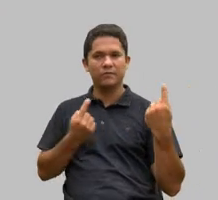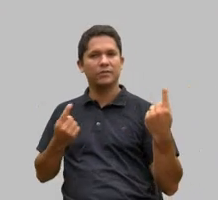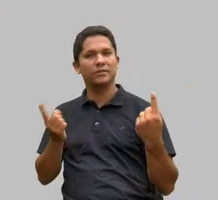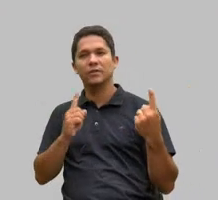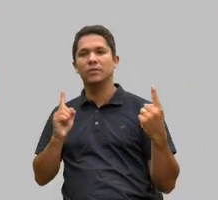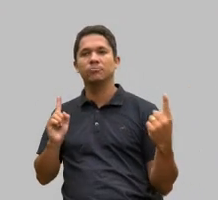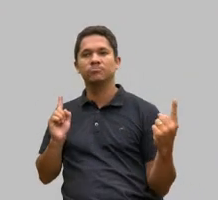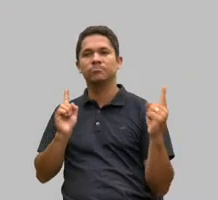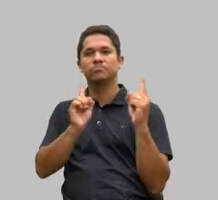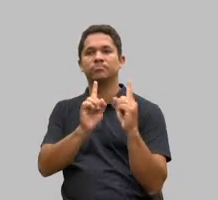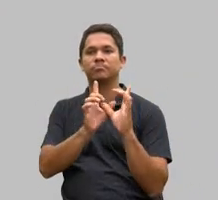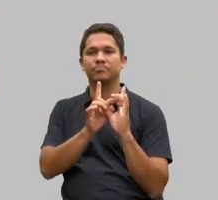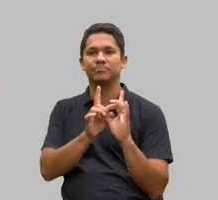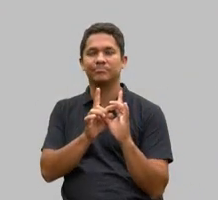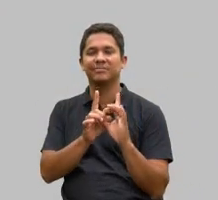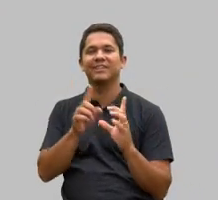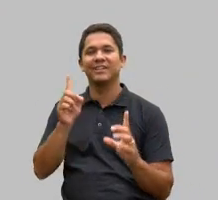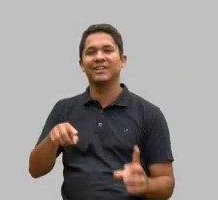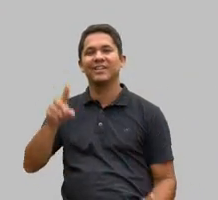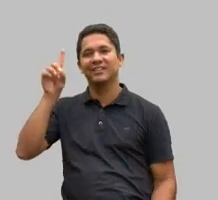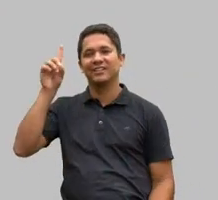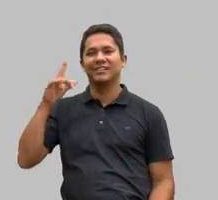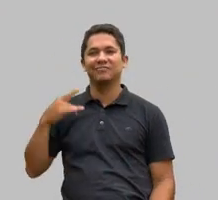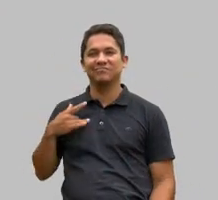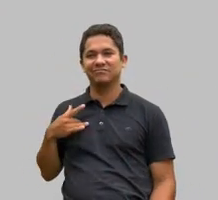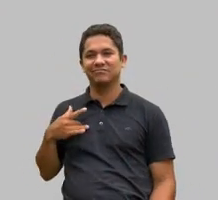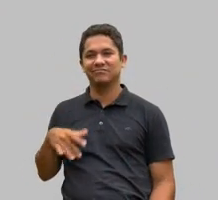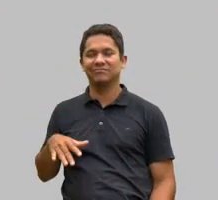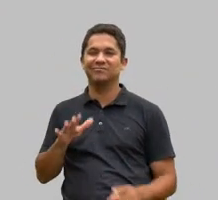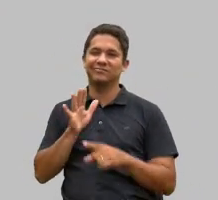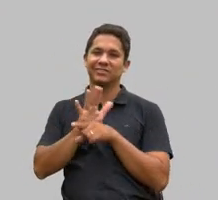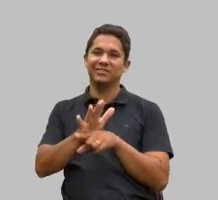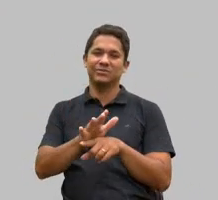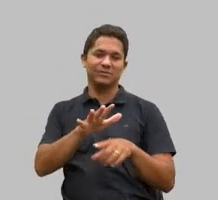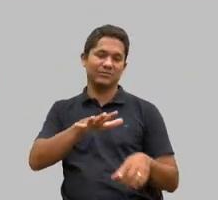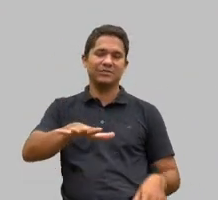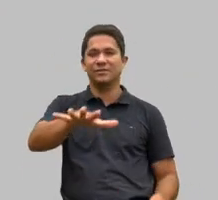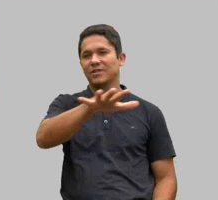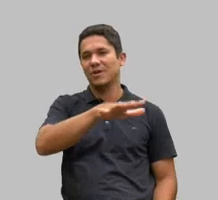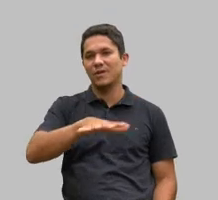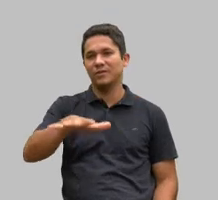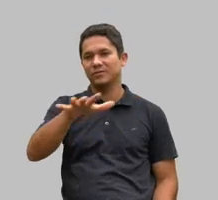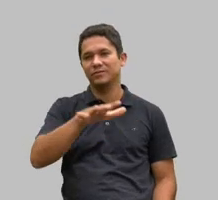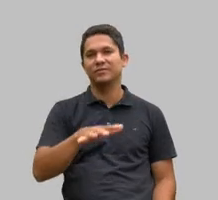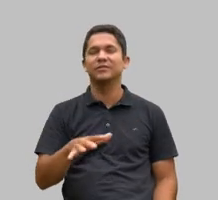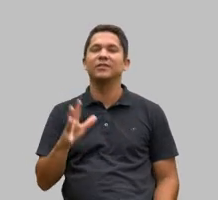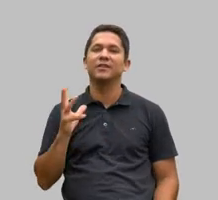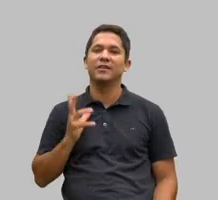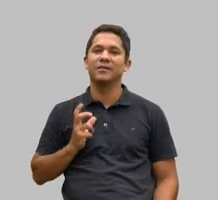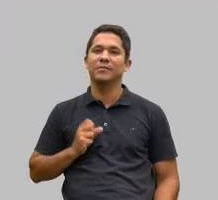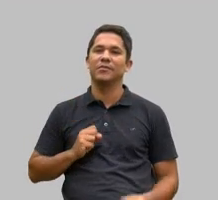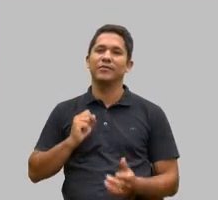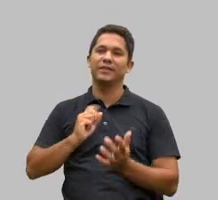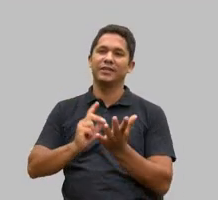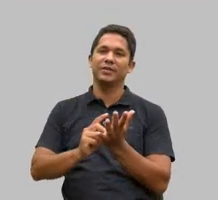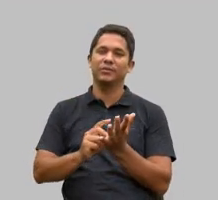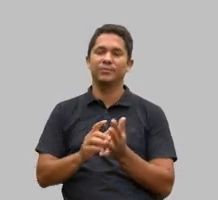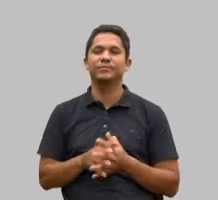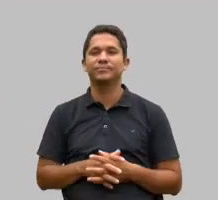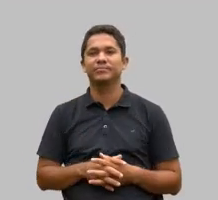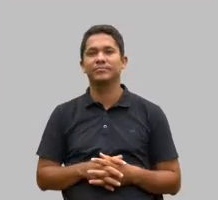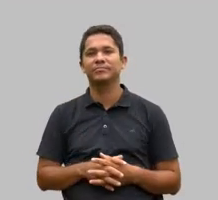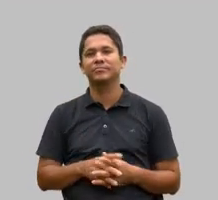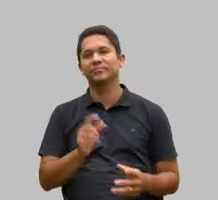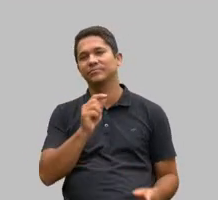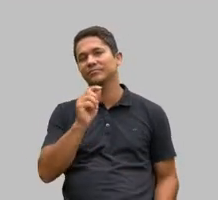misericórdia de Deus presente no meio de nós esse é o amor verdadeiro quem olha como